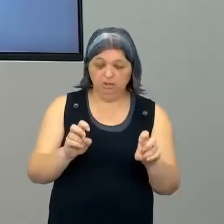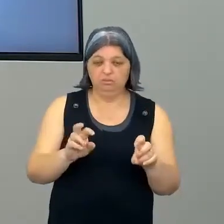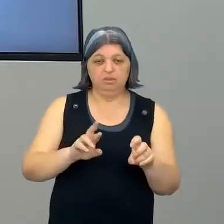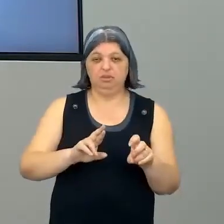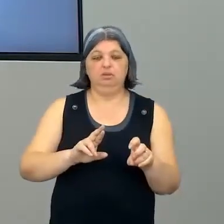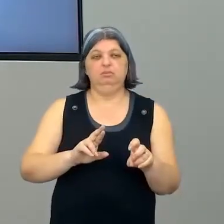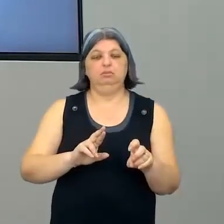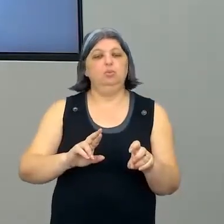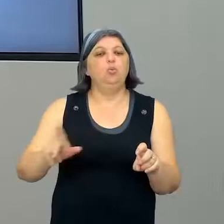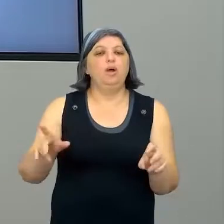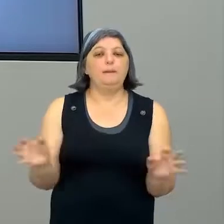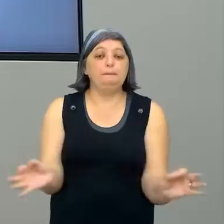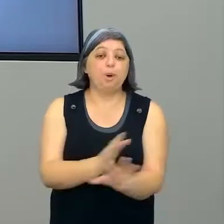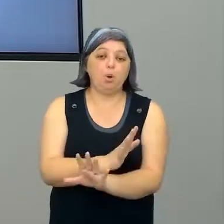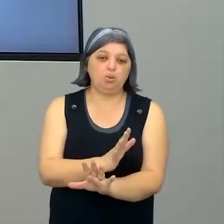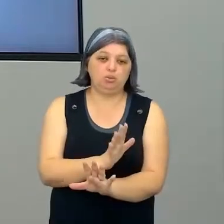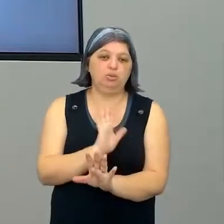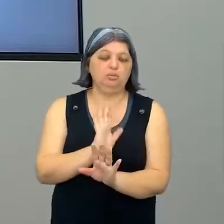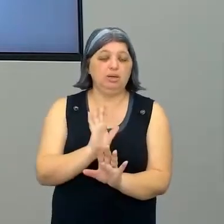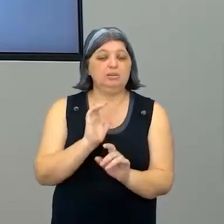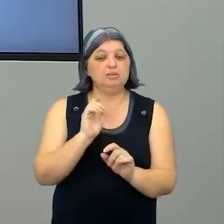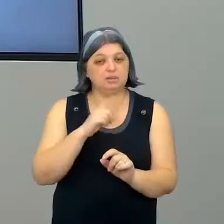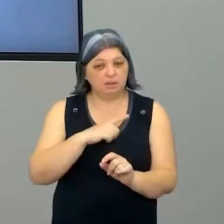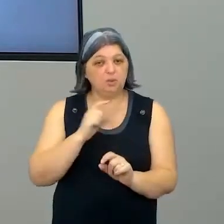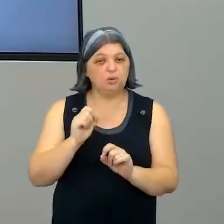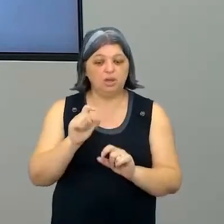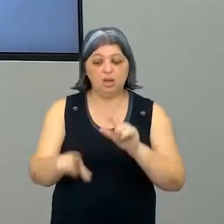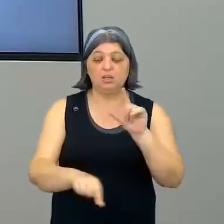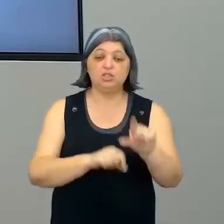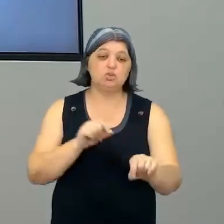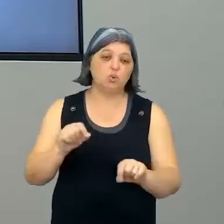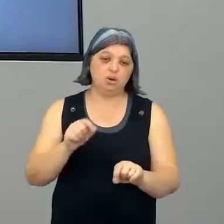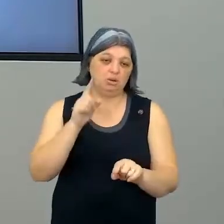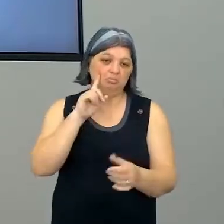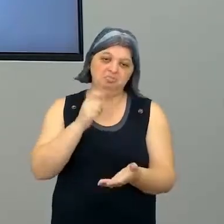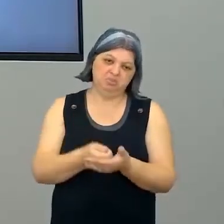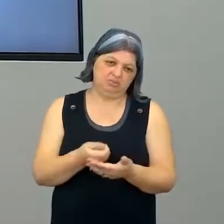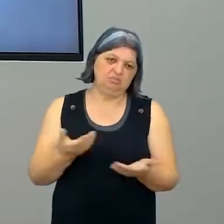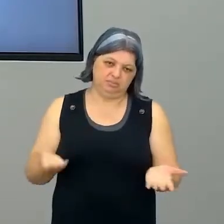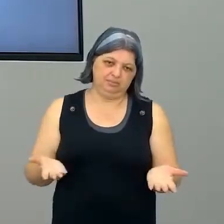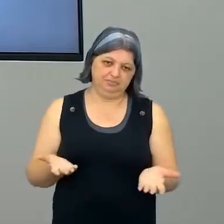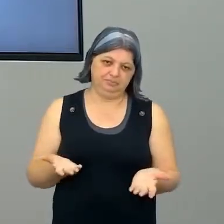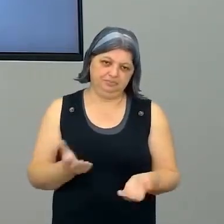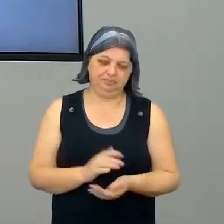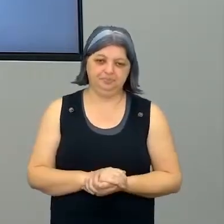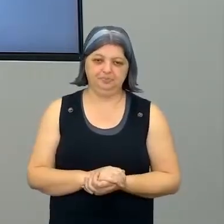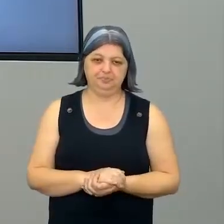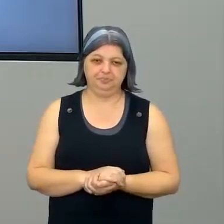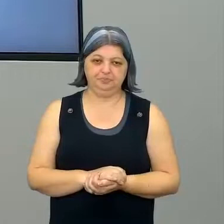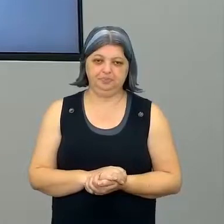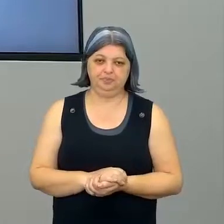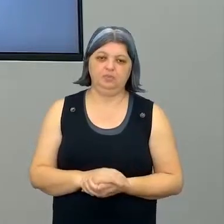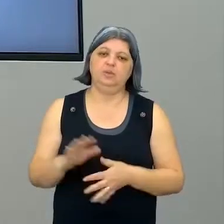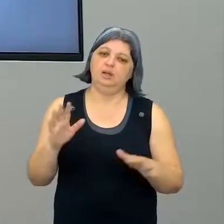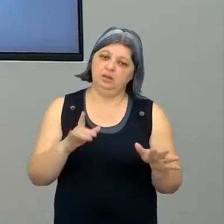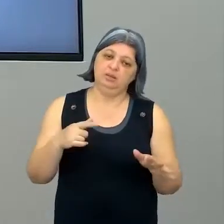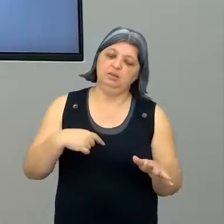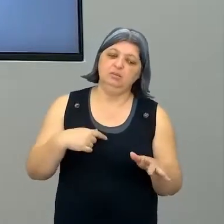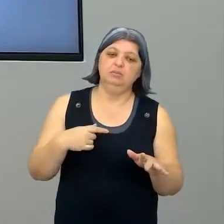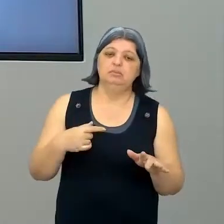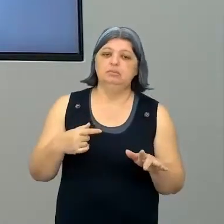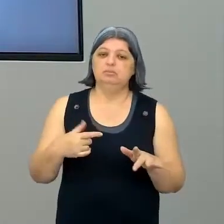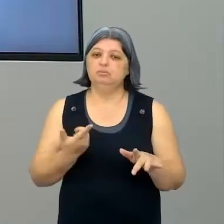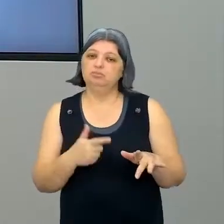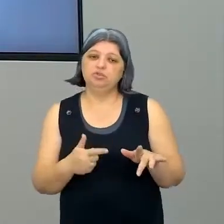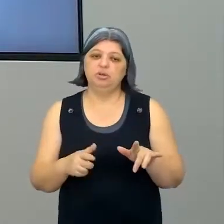Mas, sim, você tem essa opção dessa escolha. Vamos dizer assim, né? Por mais que antes vocês até tinham uma opção de escolha,